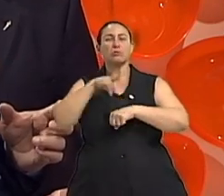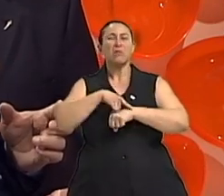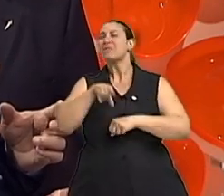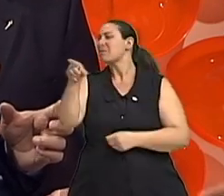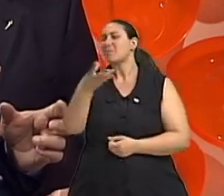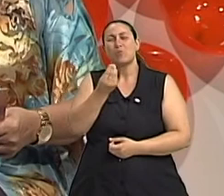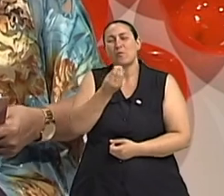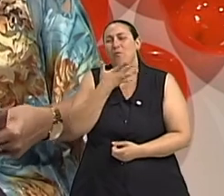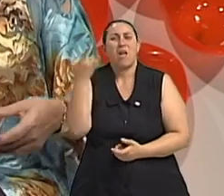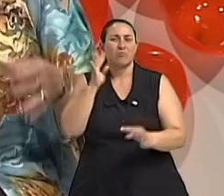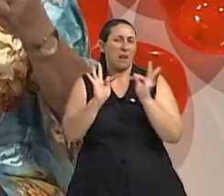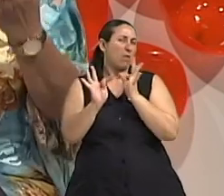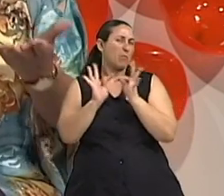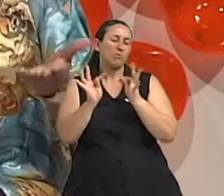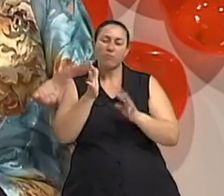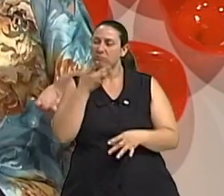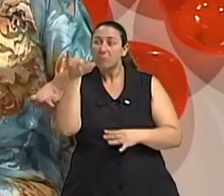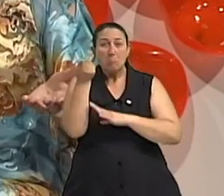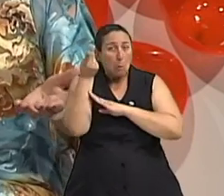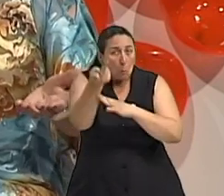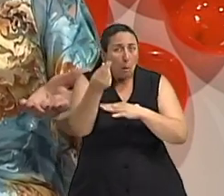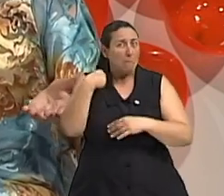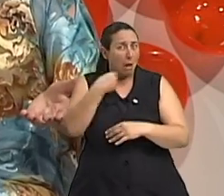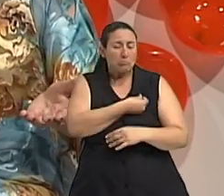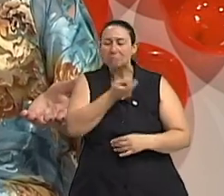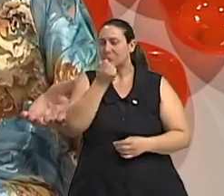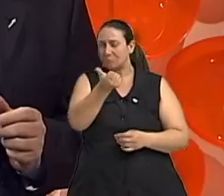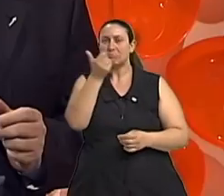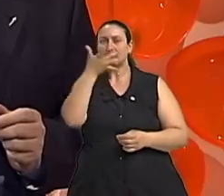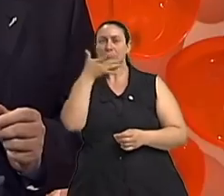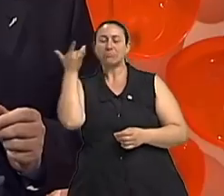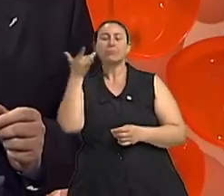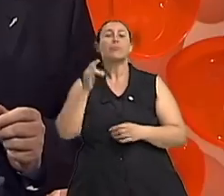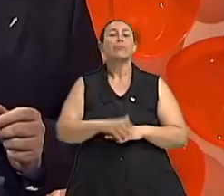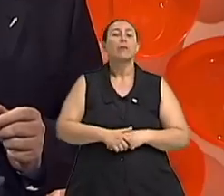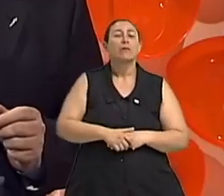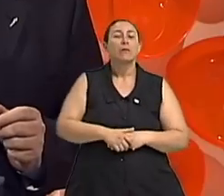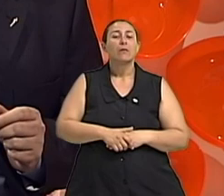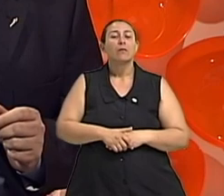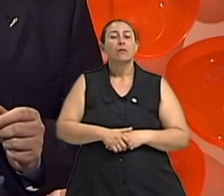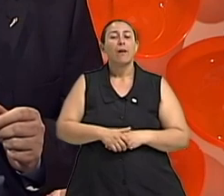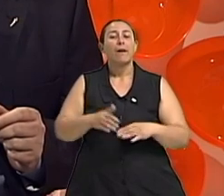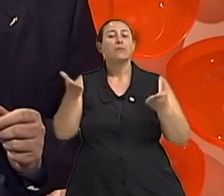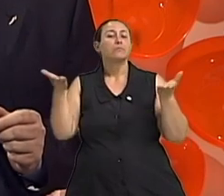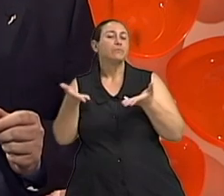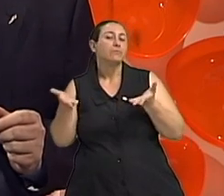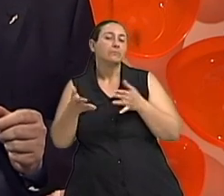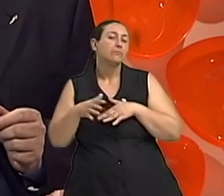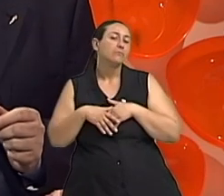ah ok, se buscarem auxílio com certeza neste momento se o...